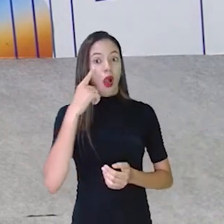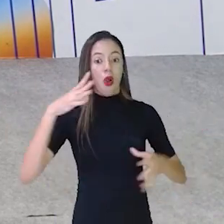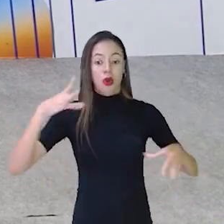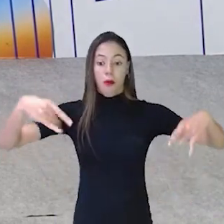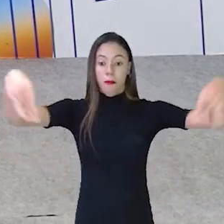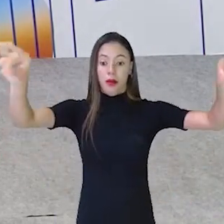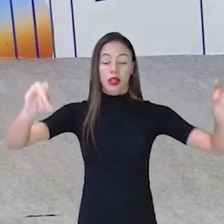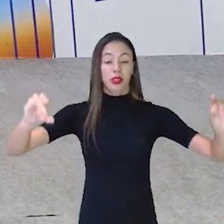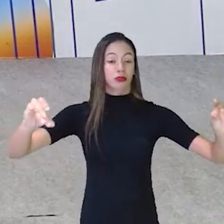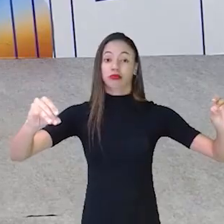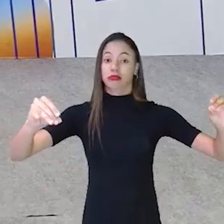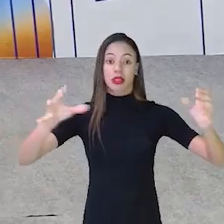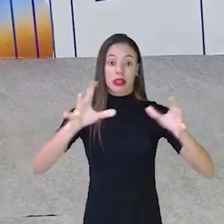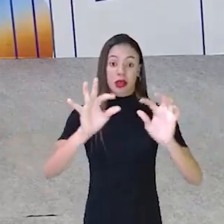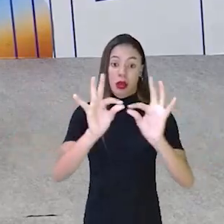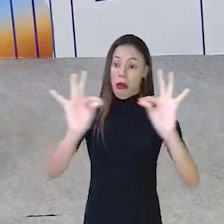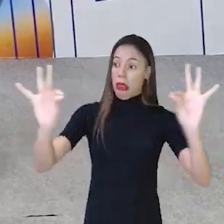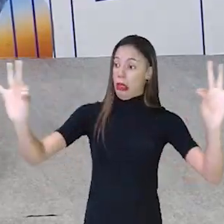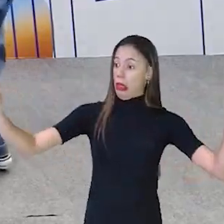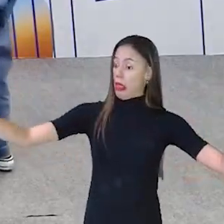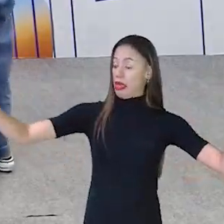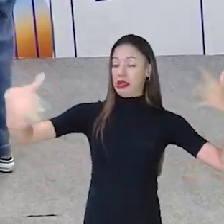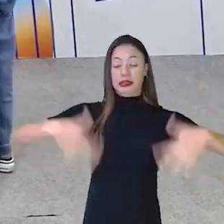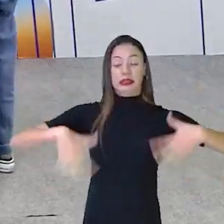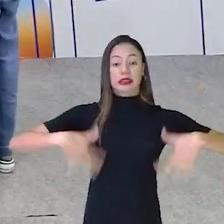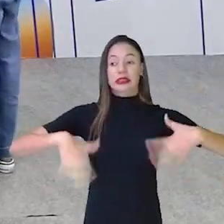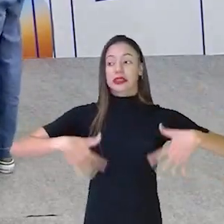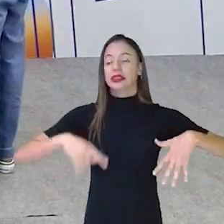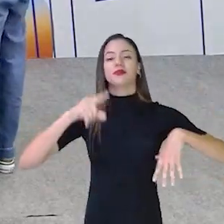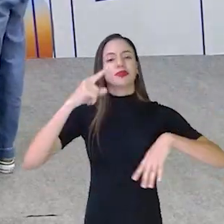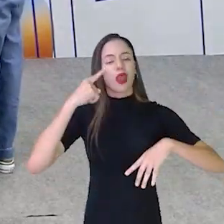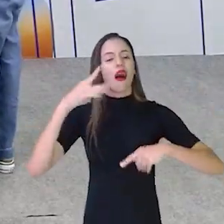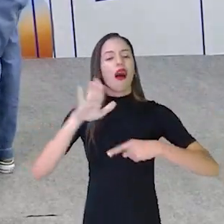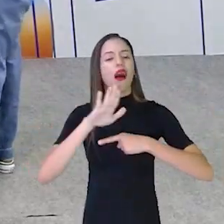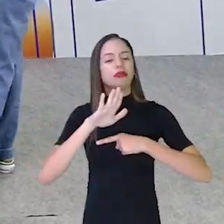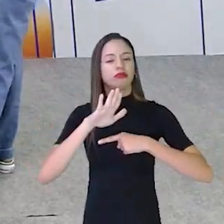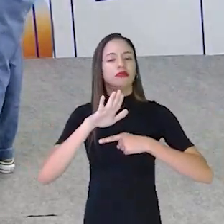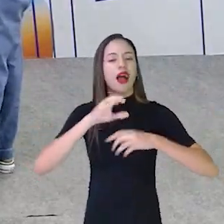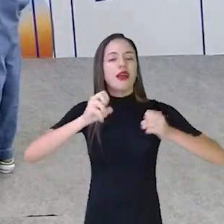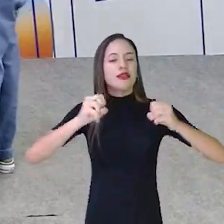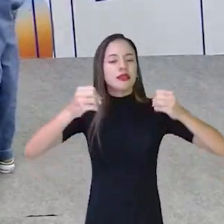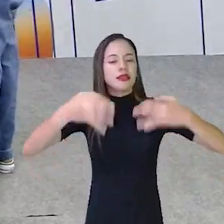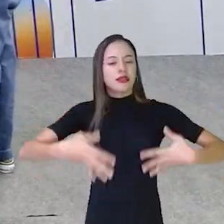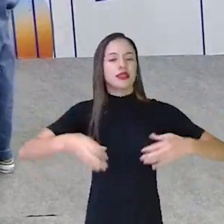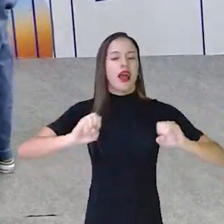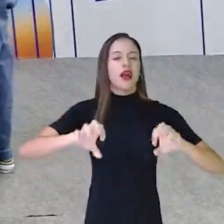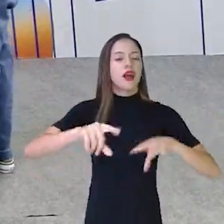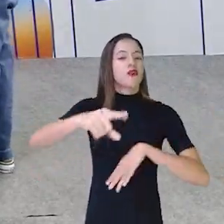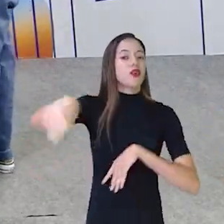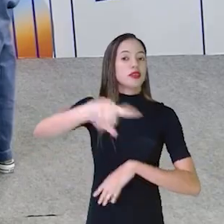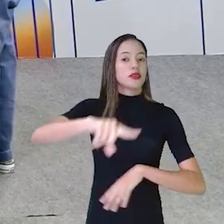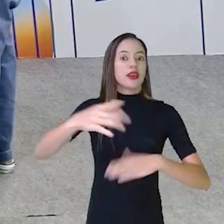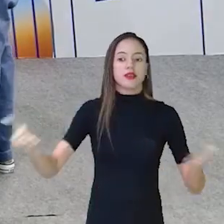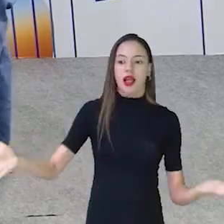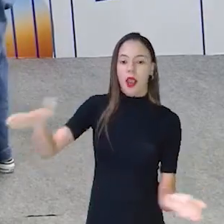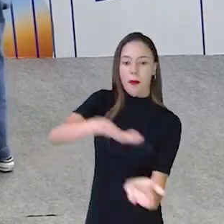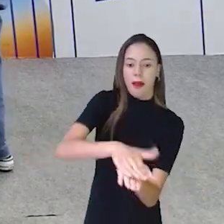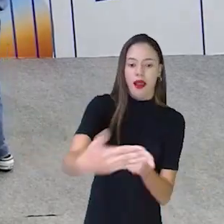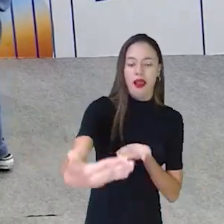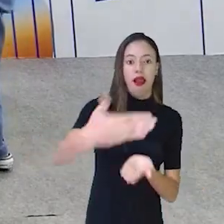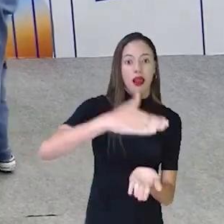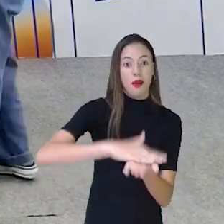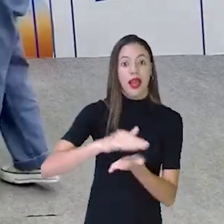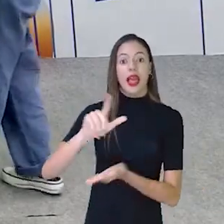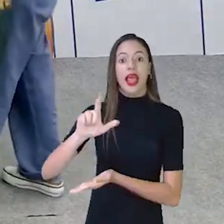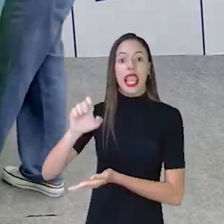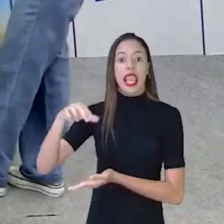esticar ele. Acho que o ajudar é muito pano. que a gente ensine as crianças a dobrar lençol. Gente. É muito... Não pode enrolar, não,